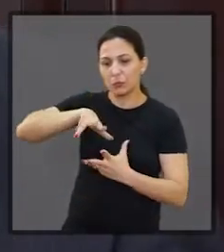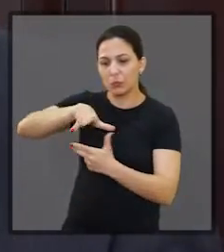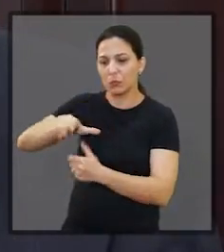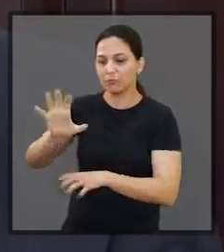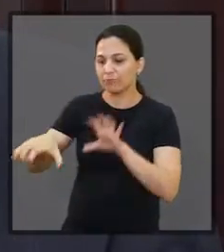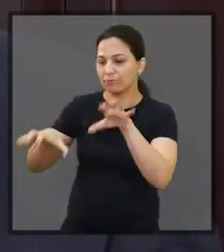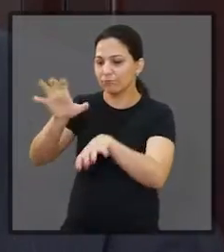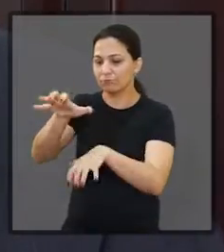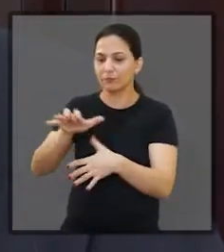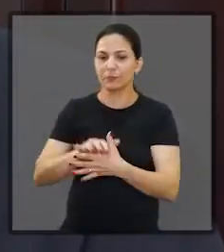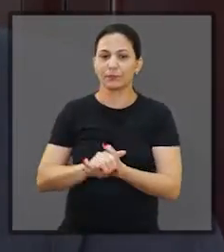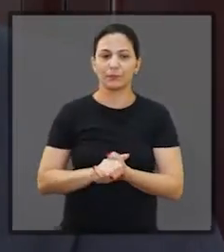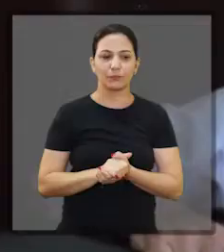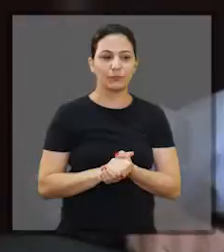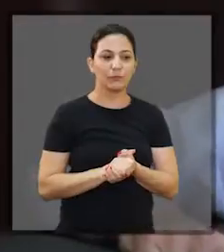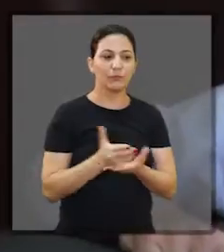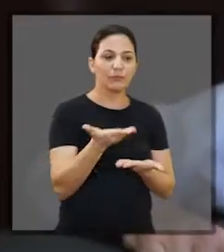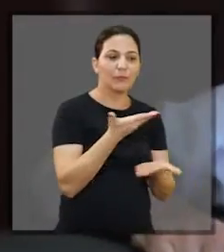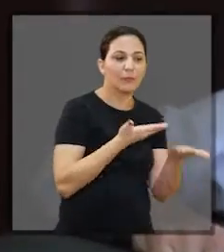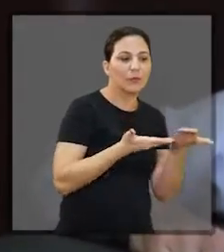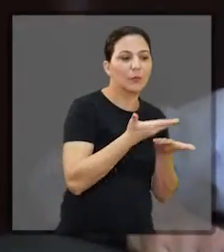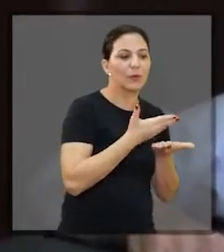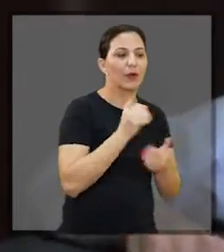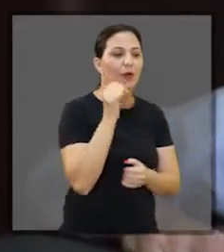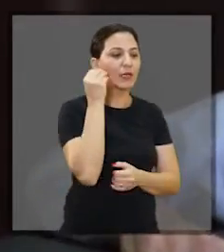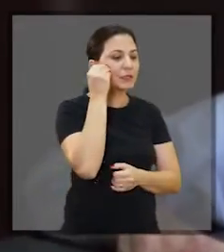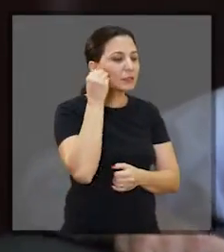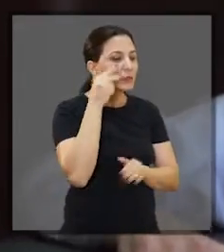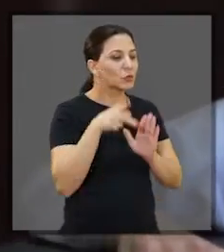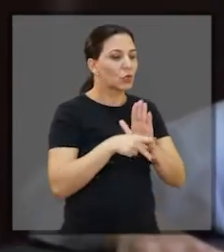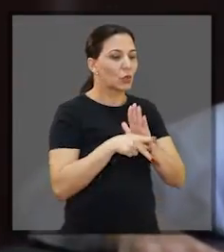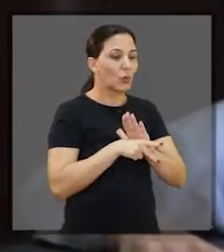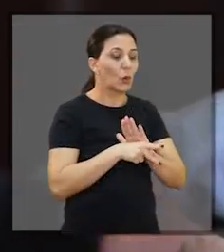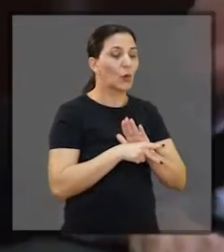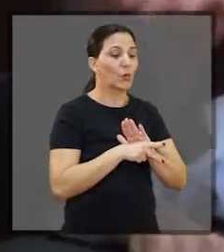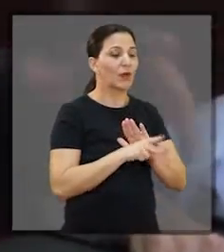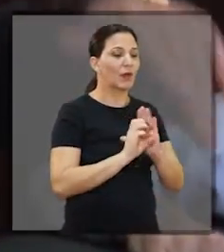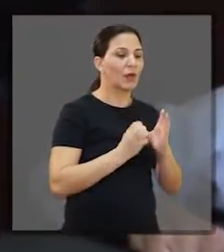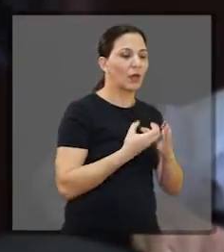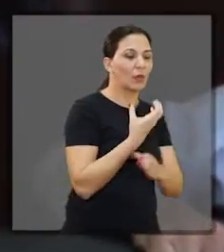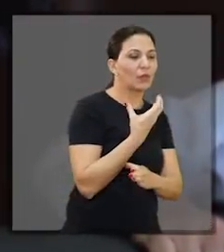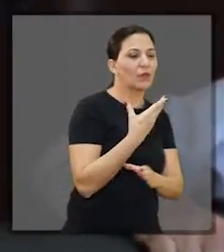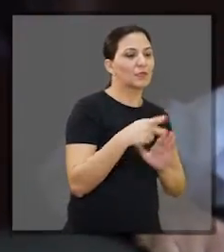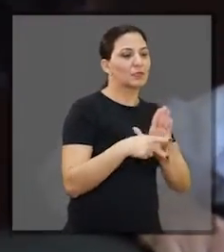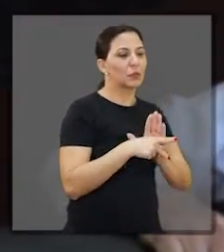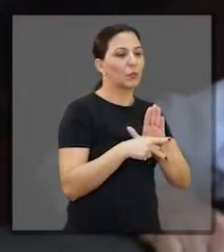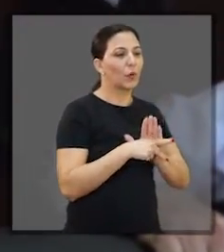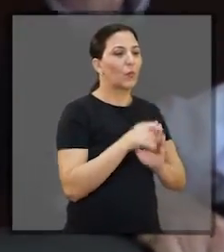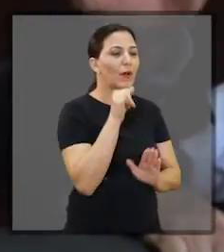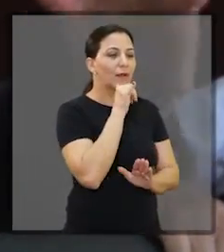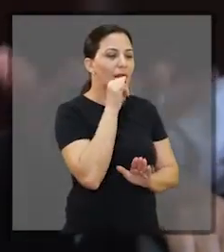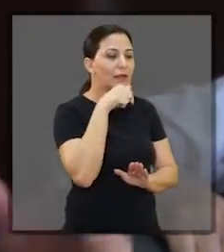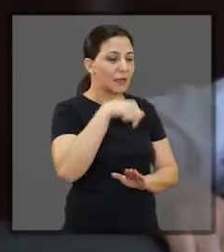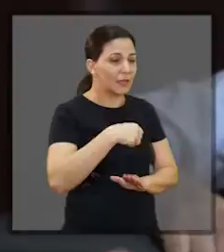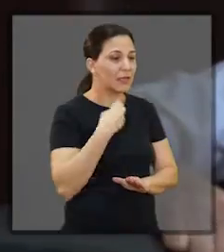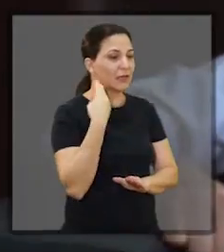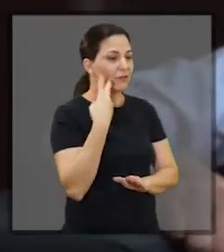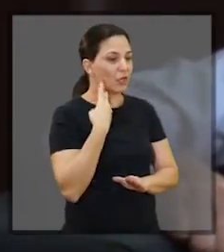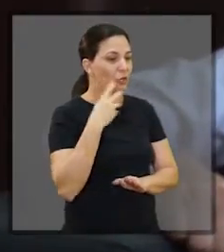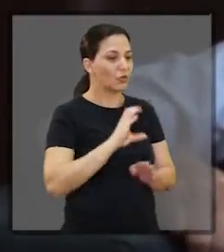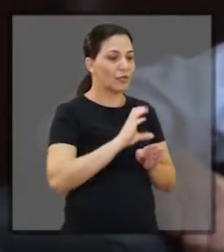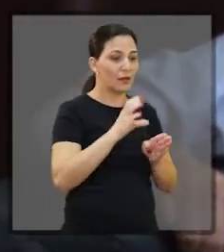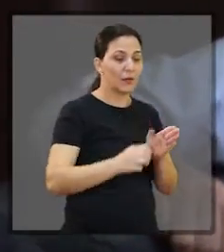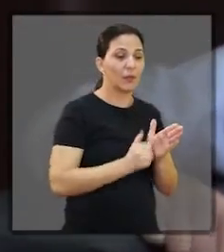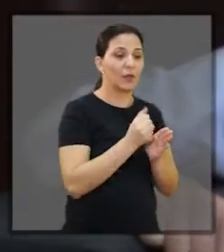espalhadas por todo o planeta. E compartilhar essa experiência do que acontece na política, na administração italiana, com os